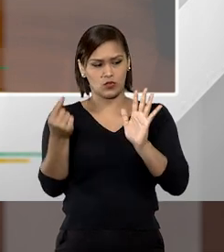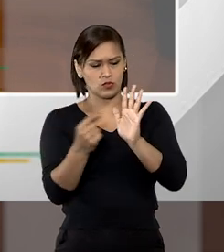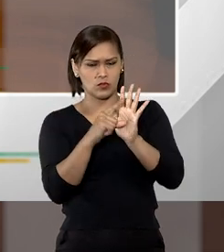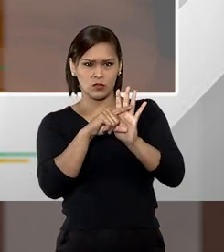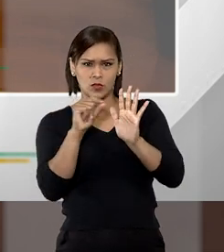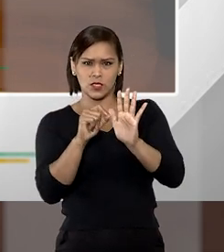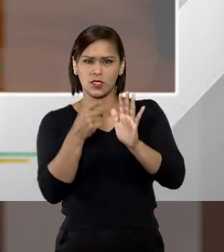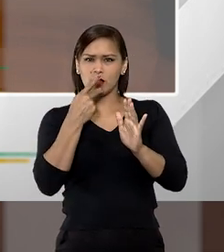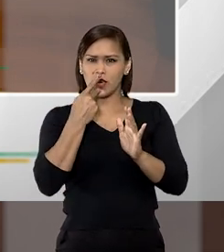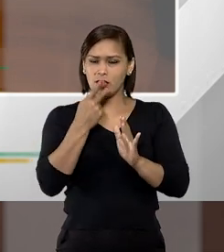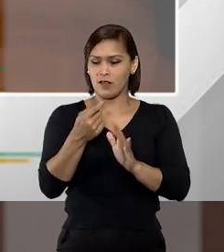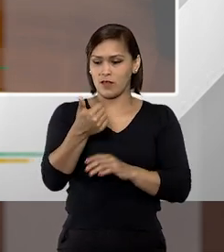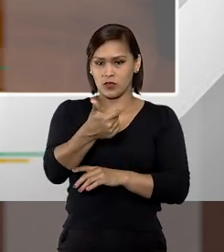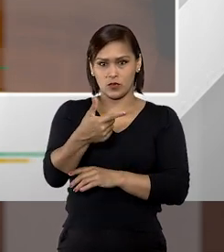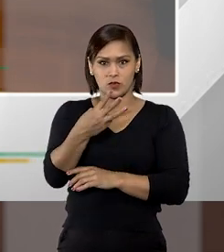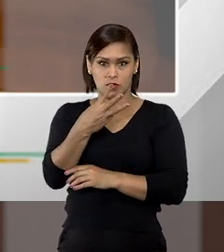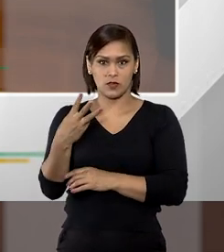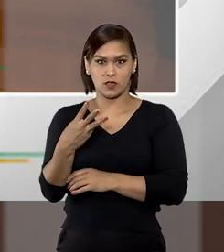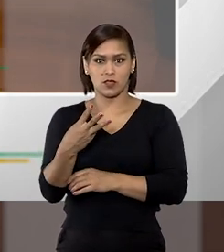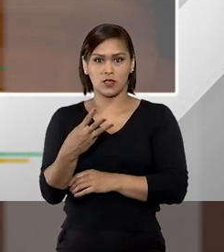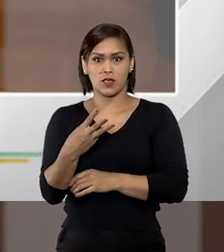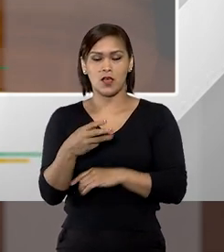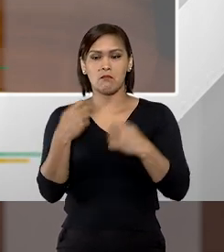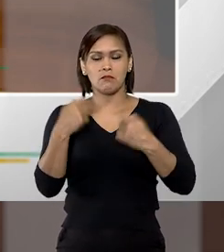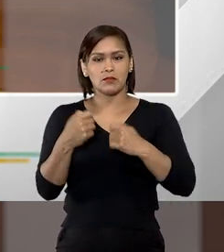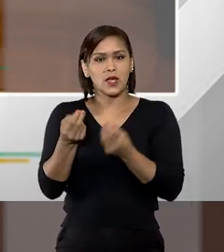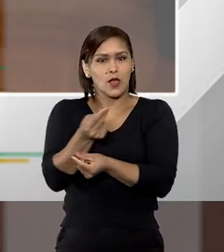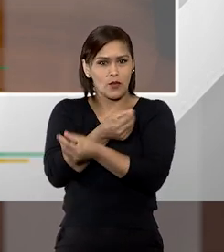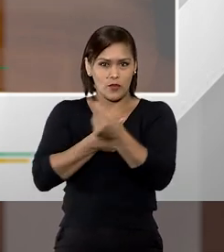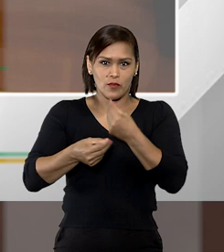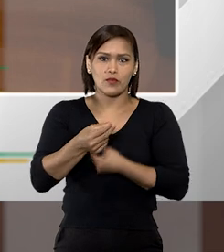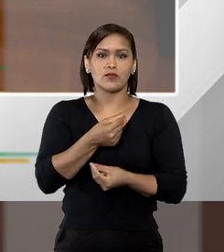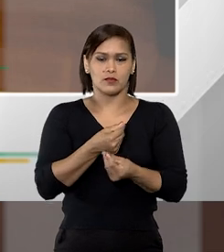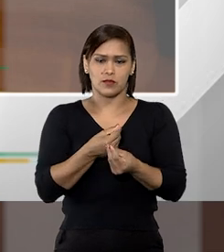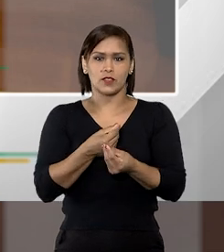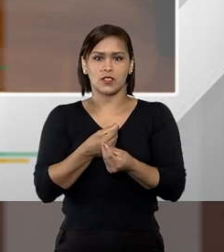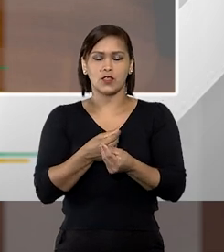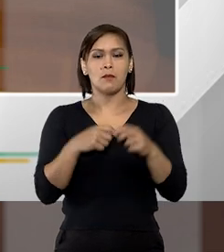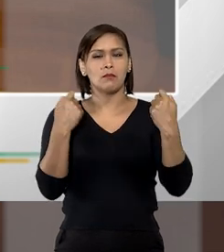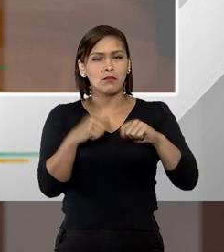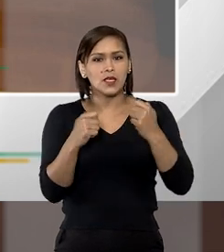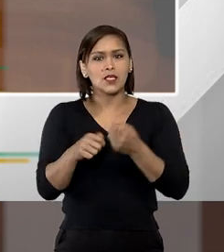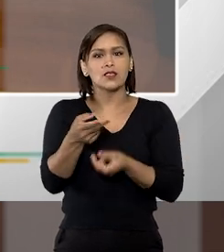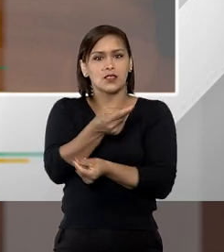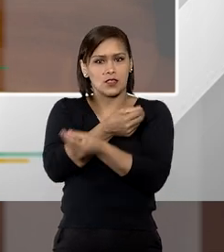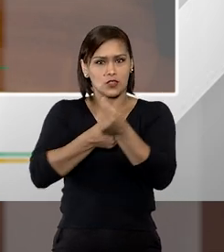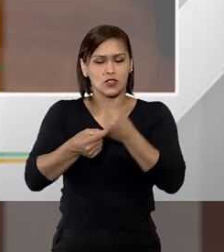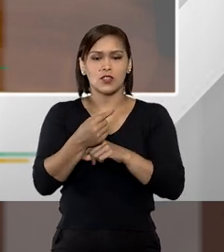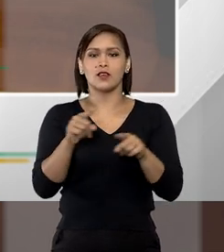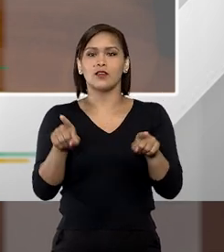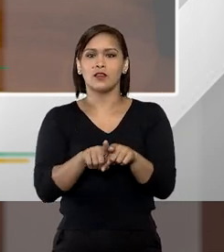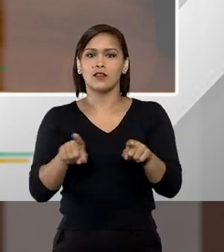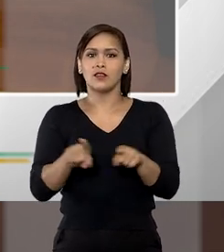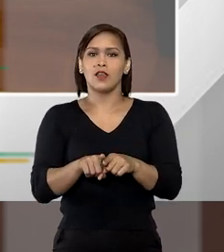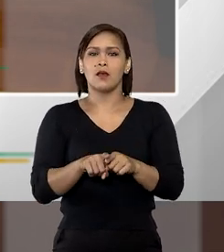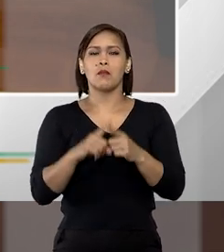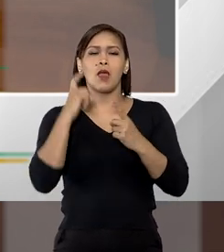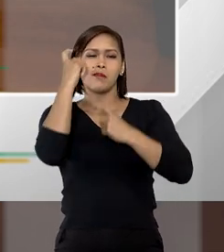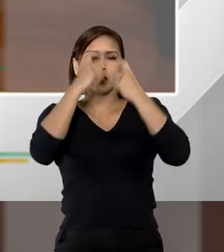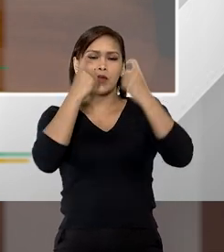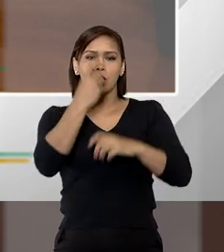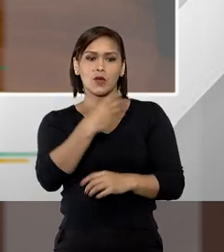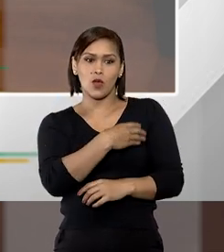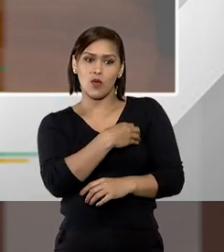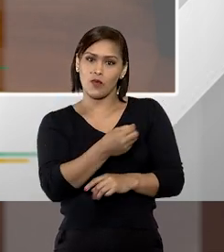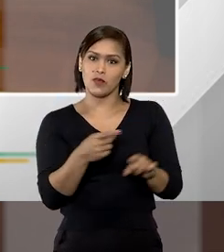elas dizem, então, tanto no segundo quanto no terceiro lugar, dependência financeira, doutor Tiozenildo falou isso muito bem, e a questão também da preocupação com os filhos,